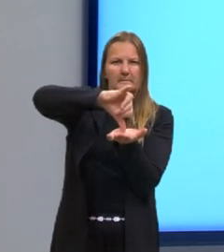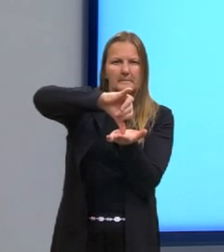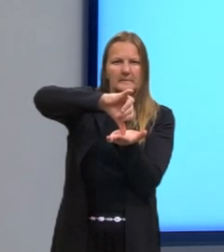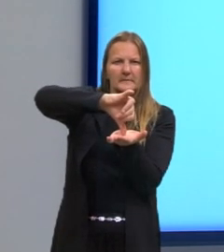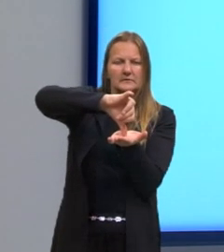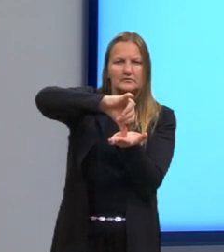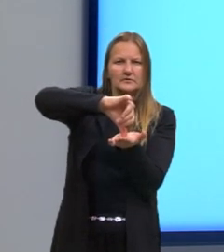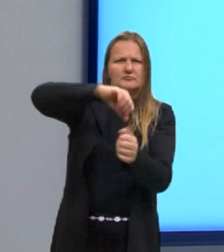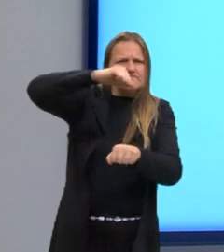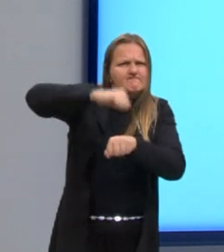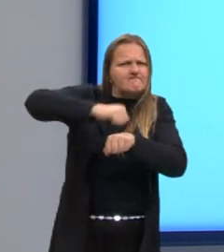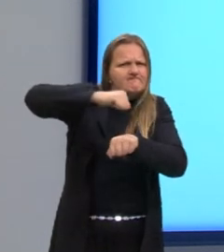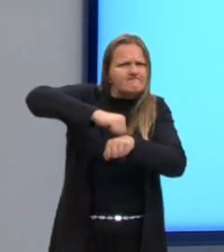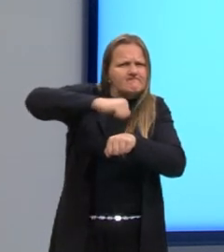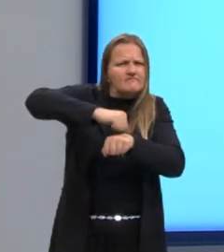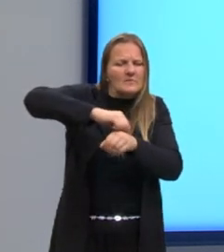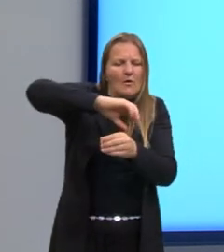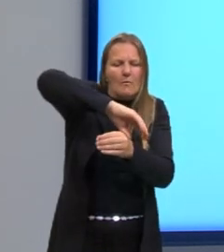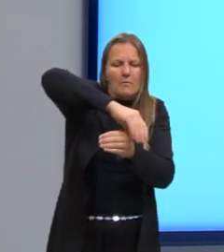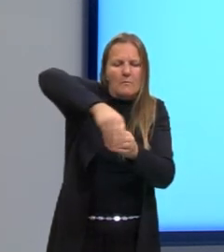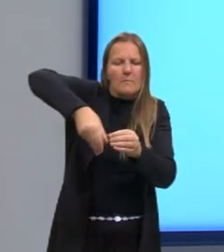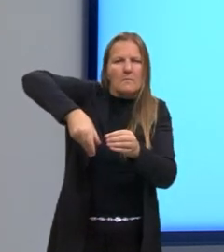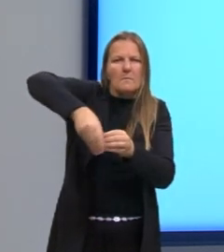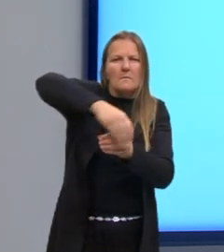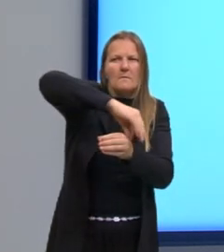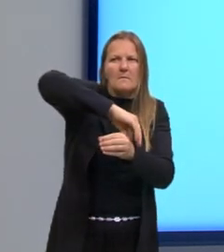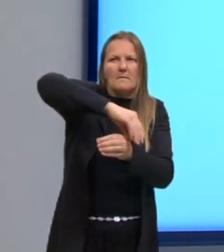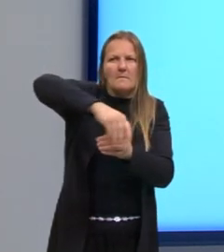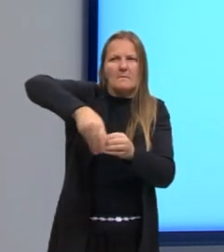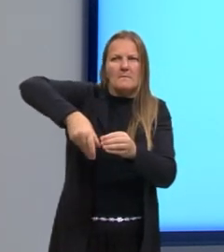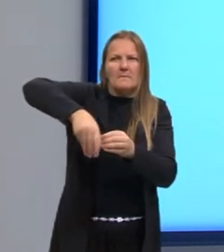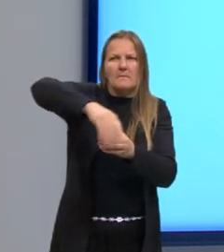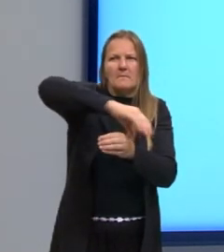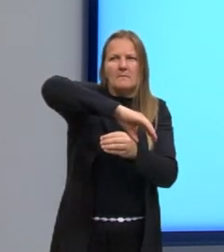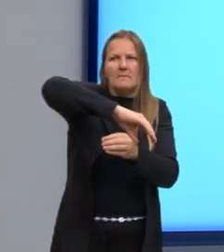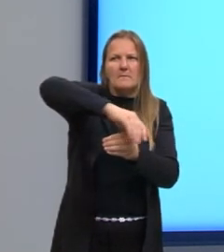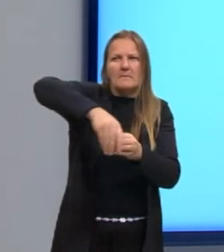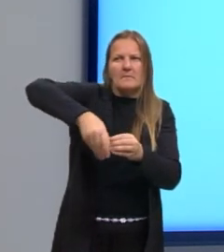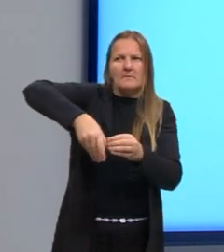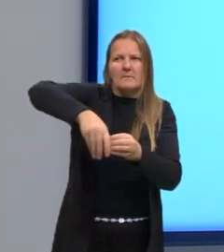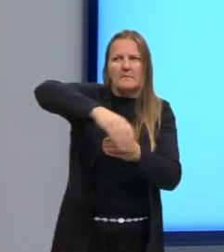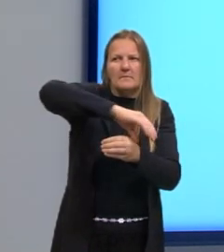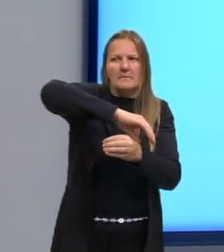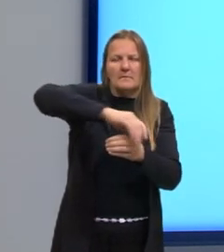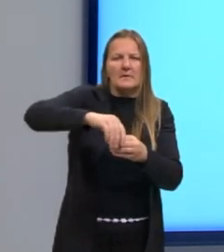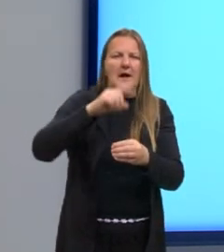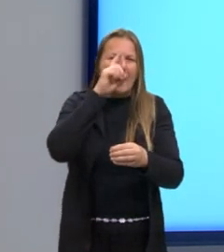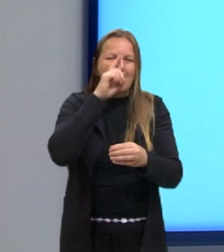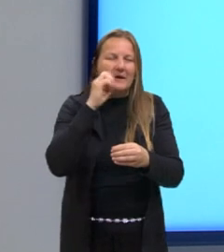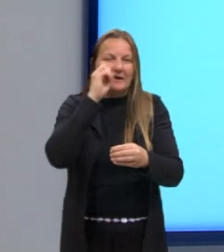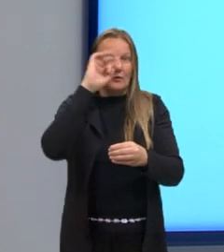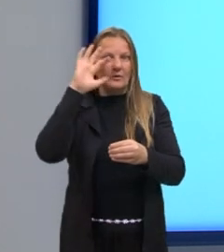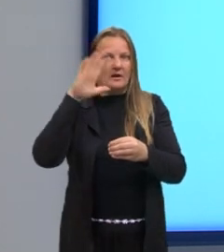da planta. E o alburno é essa parte aqui, depois do cerne, ó, essa parte mais amarelo clarinho.